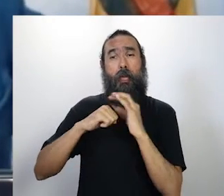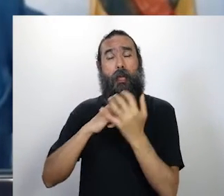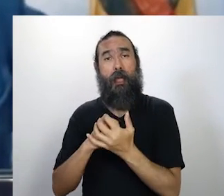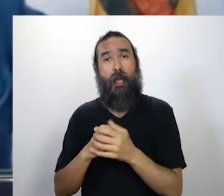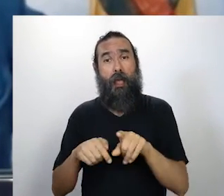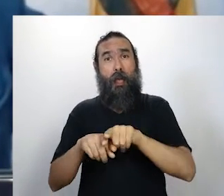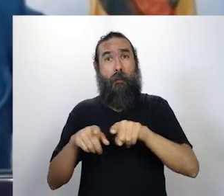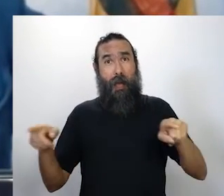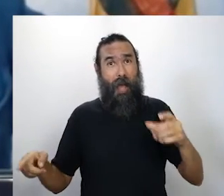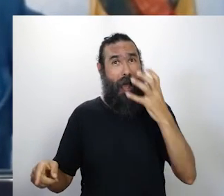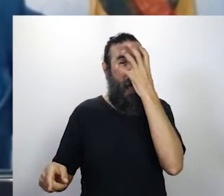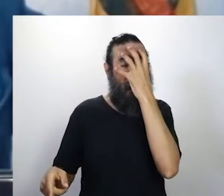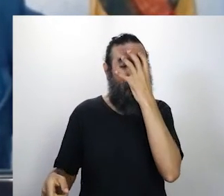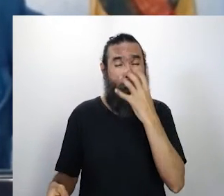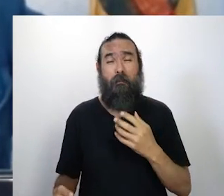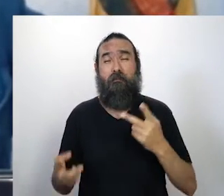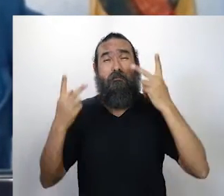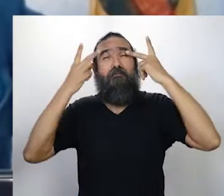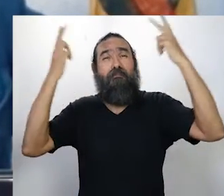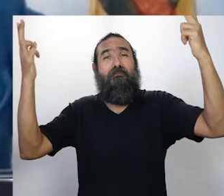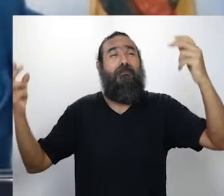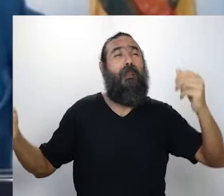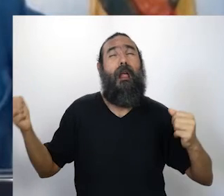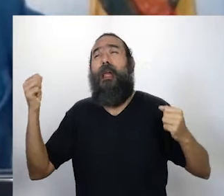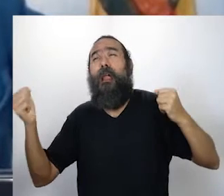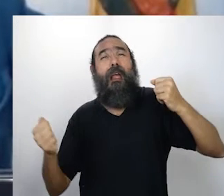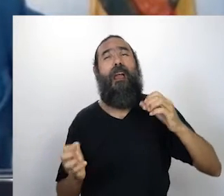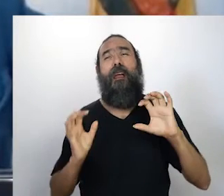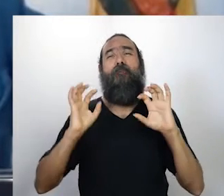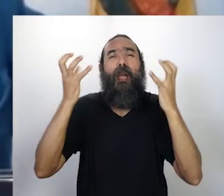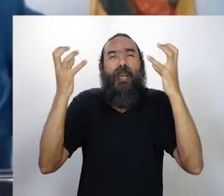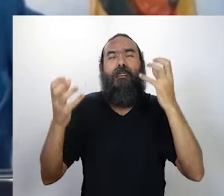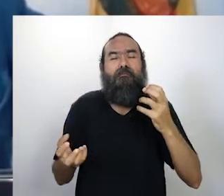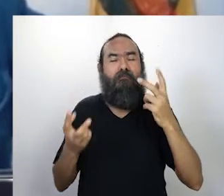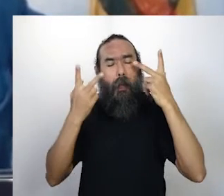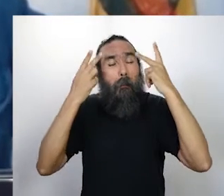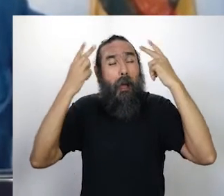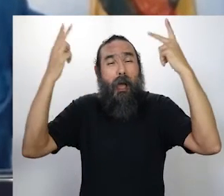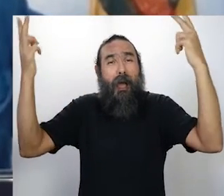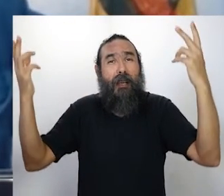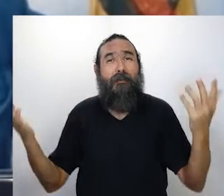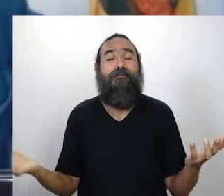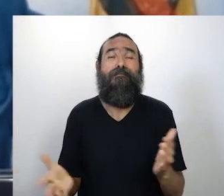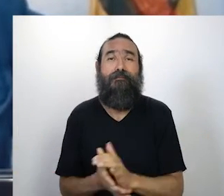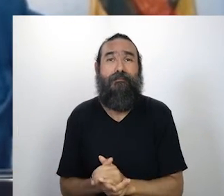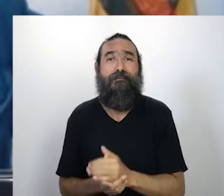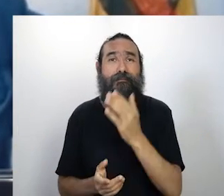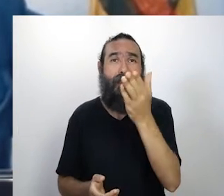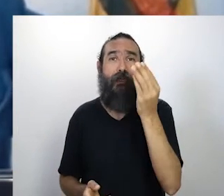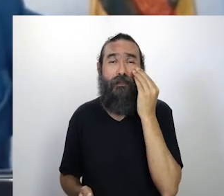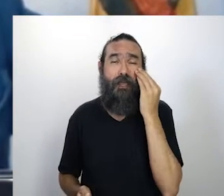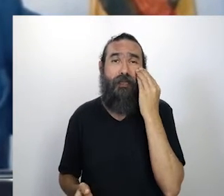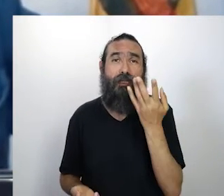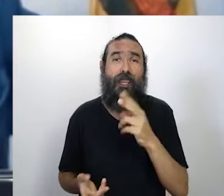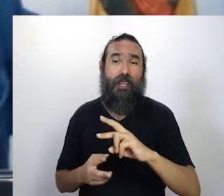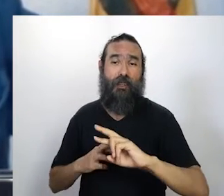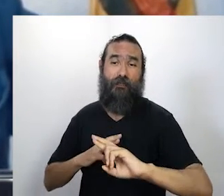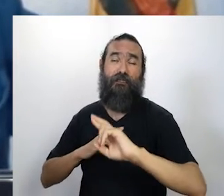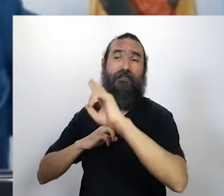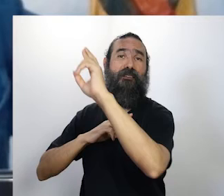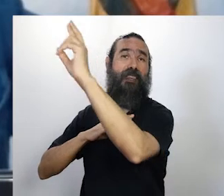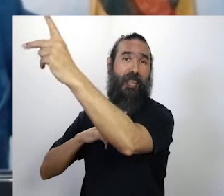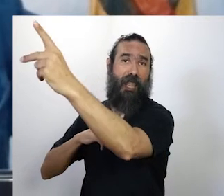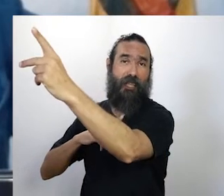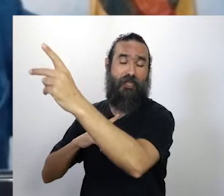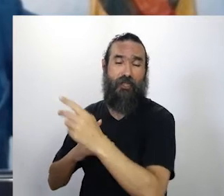carnaval, bebe cerveja da boca dos outros, beija a boca de 20 pessoas e ninguém está ligando para nada. Então, você vê o quanto é diferente. A gente está